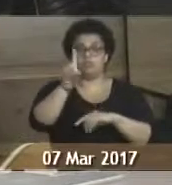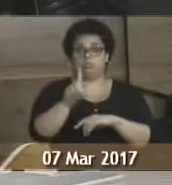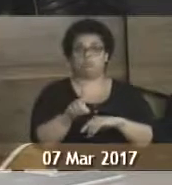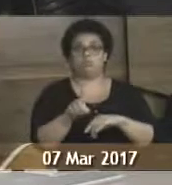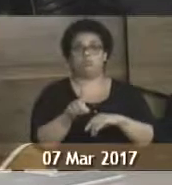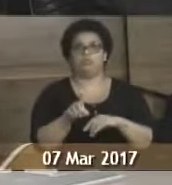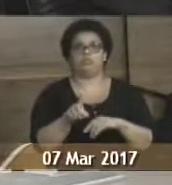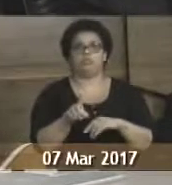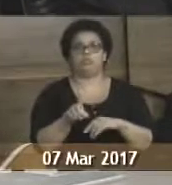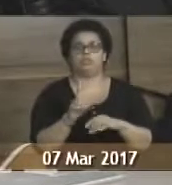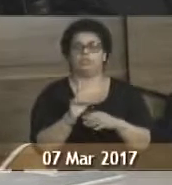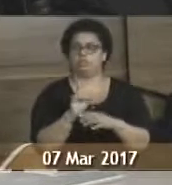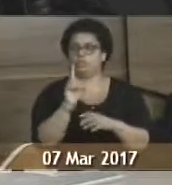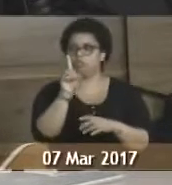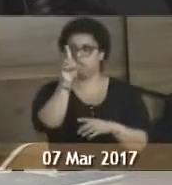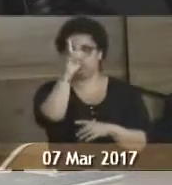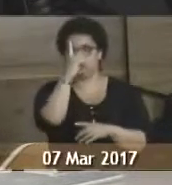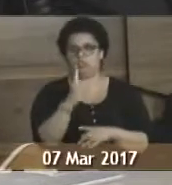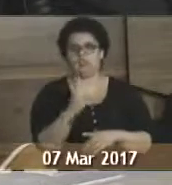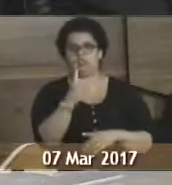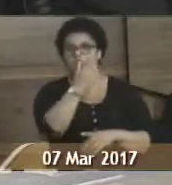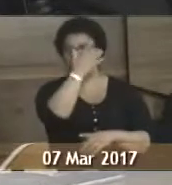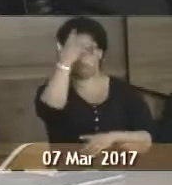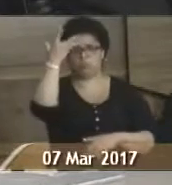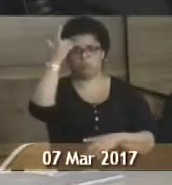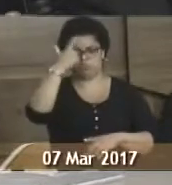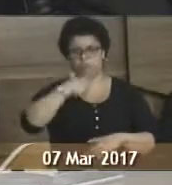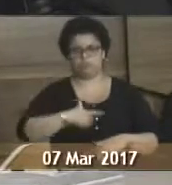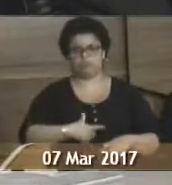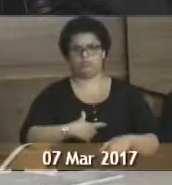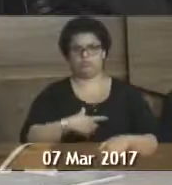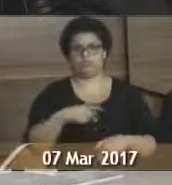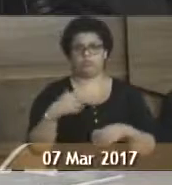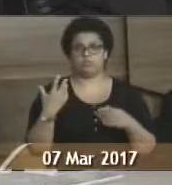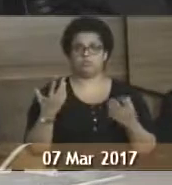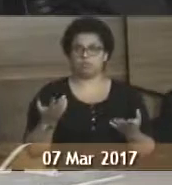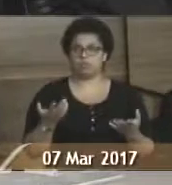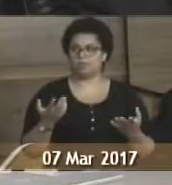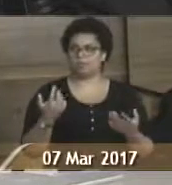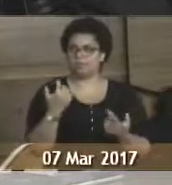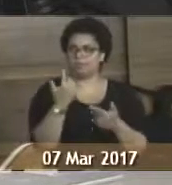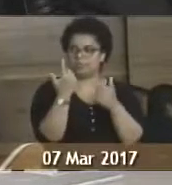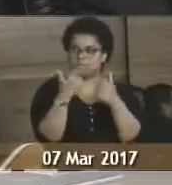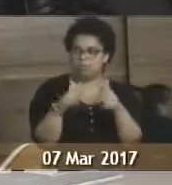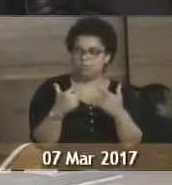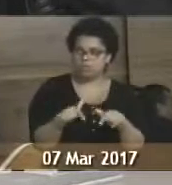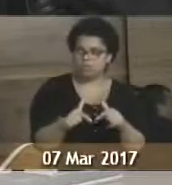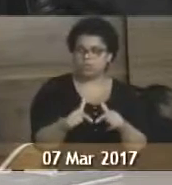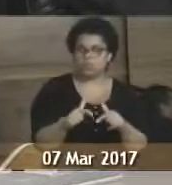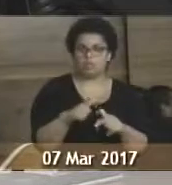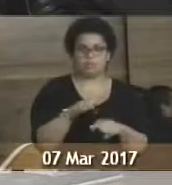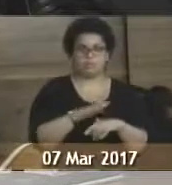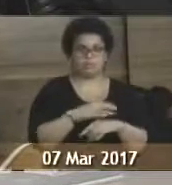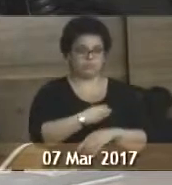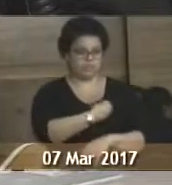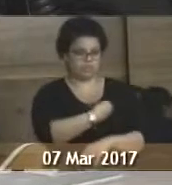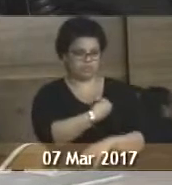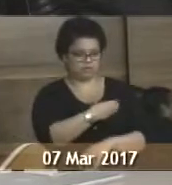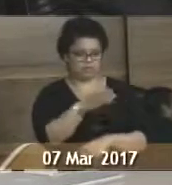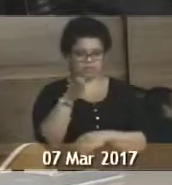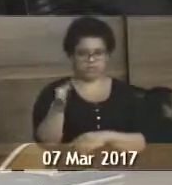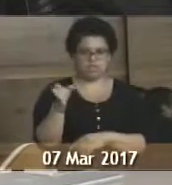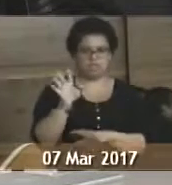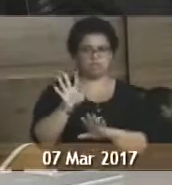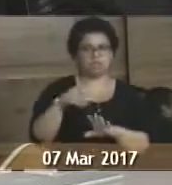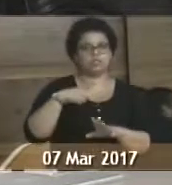constitucional à dignidade da pessoa humana. Isso, apesar de não estar mais em vida aquele ser humano,